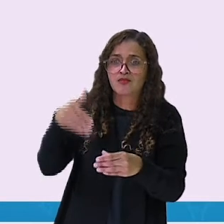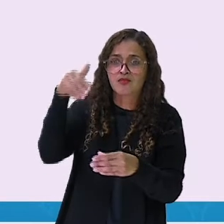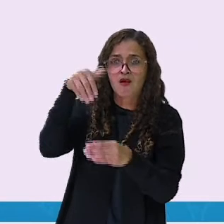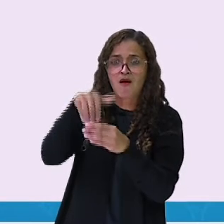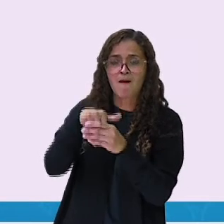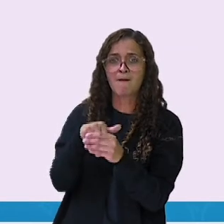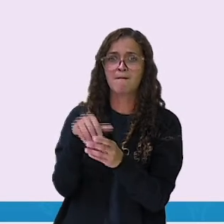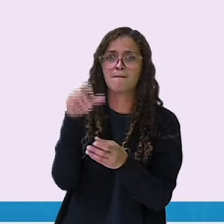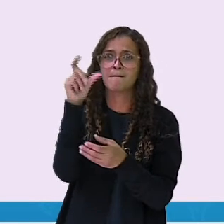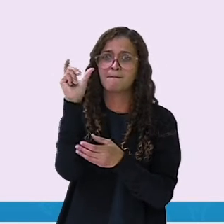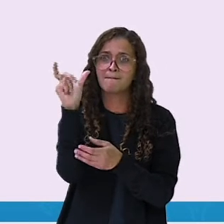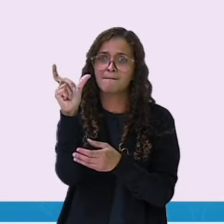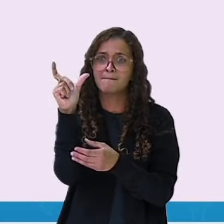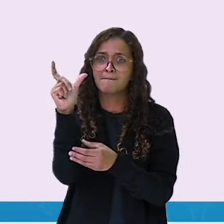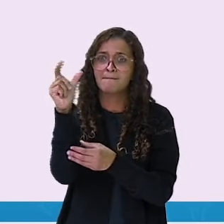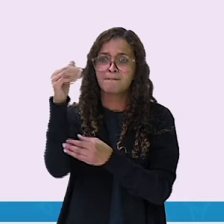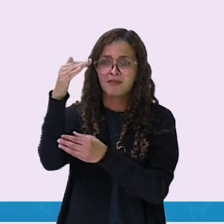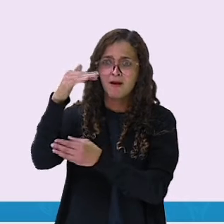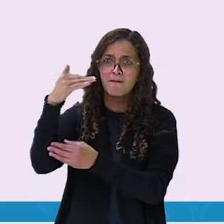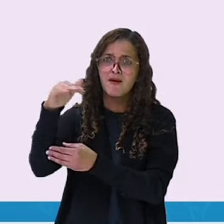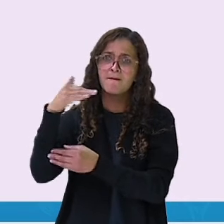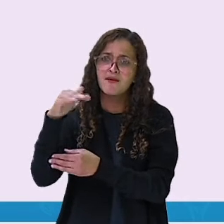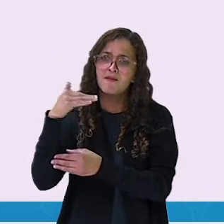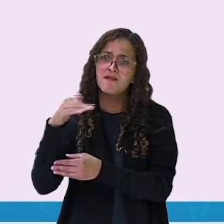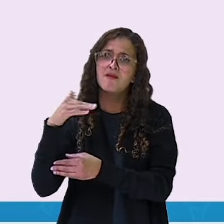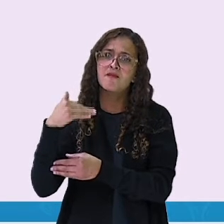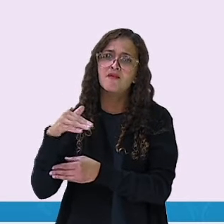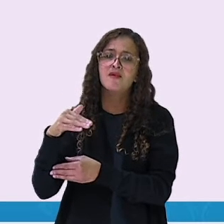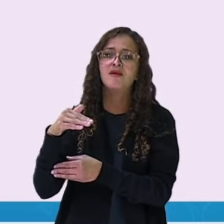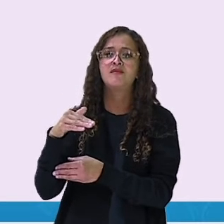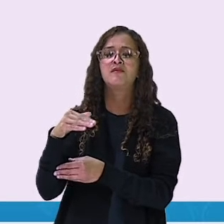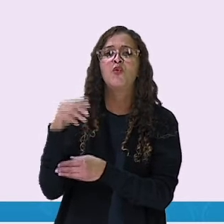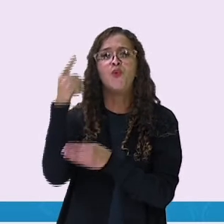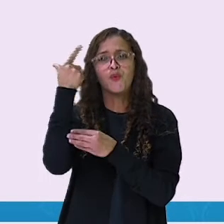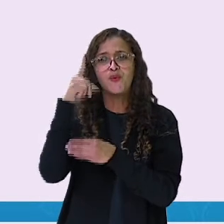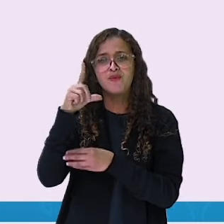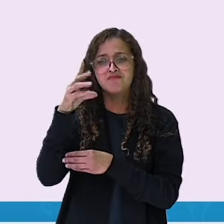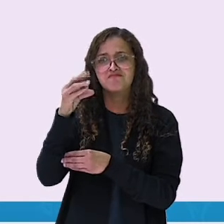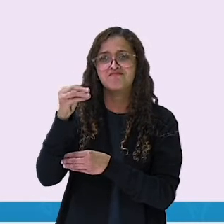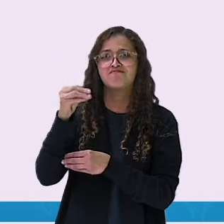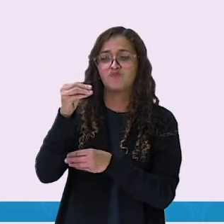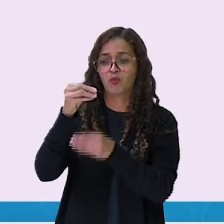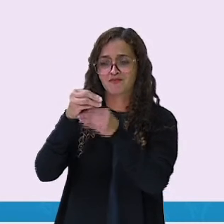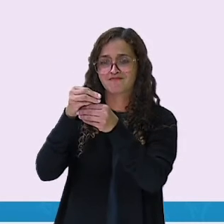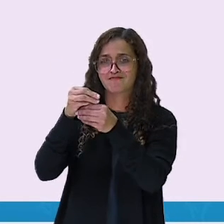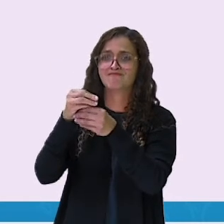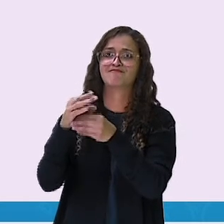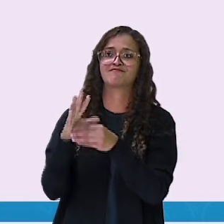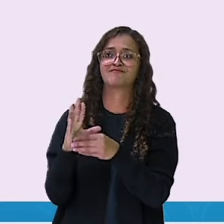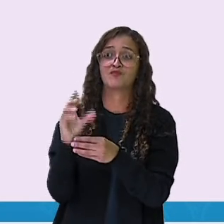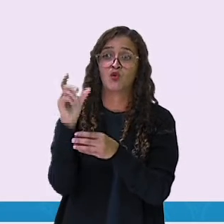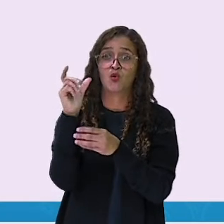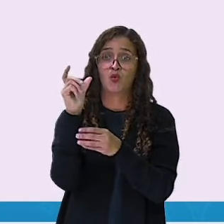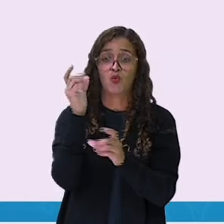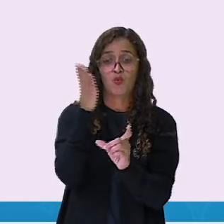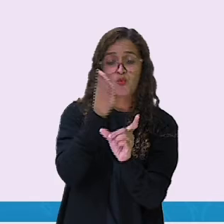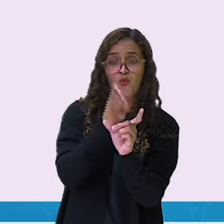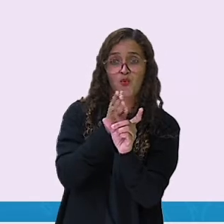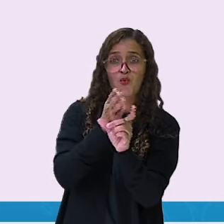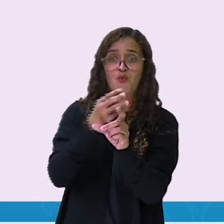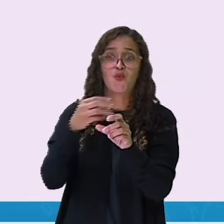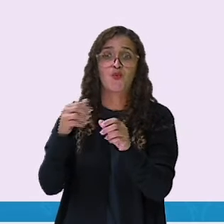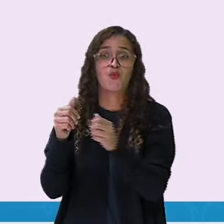Conseguimos formar mais quatro palavras. Juntando as sílabas iniciais